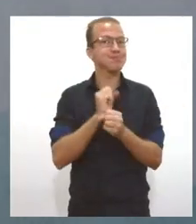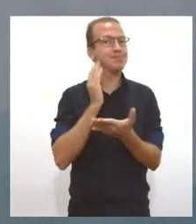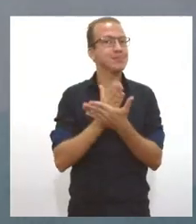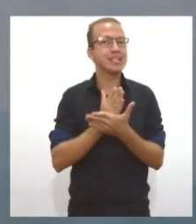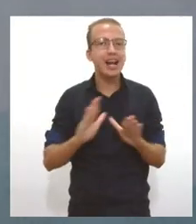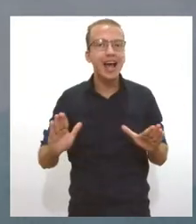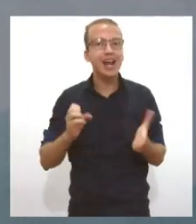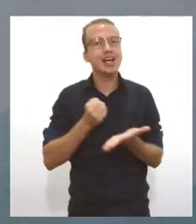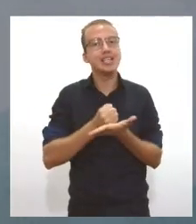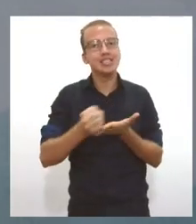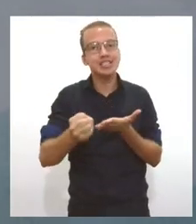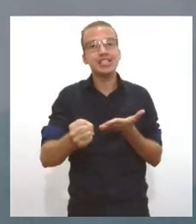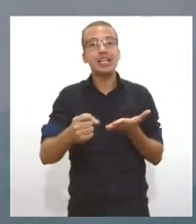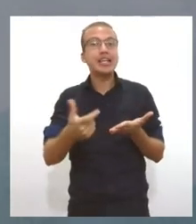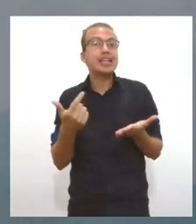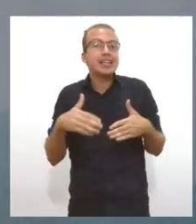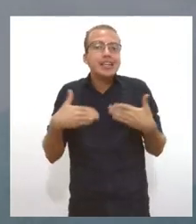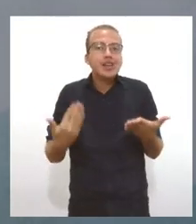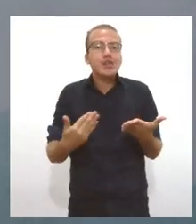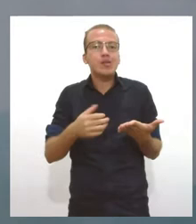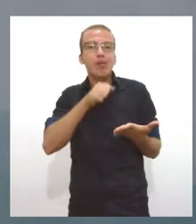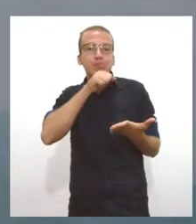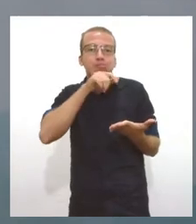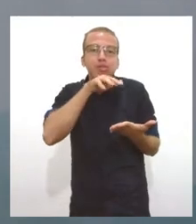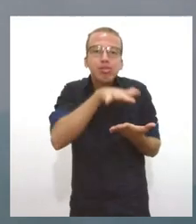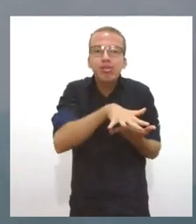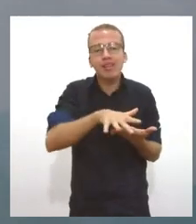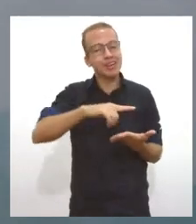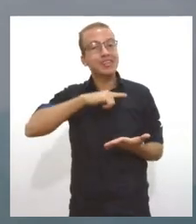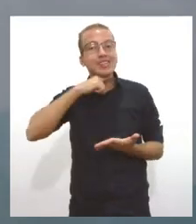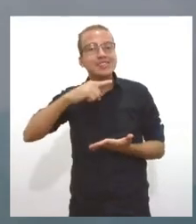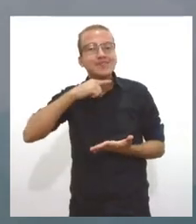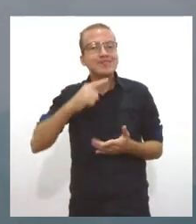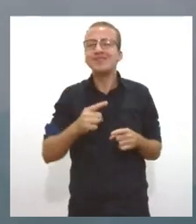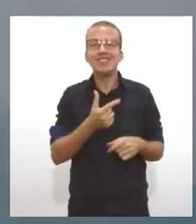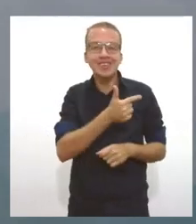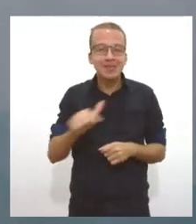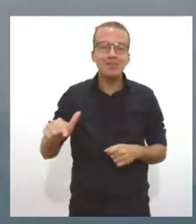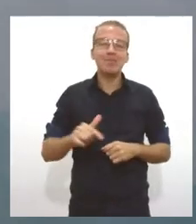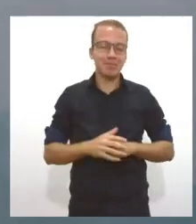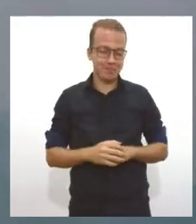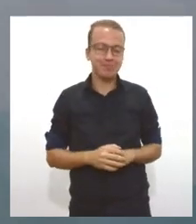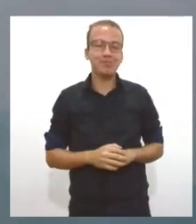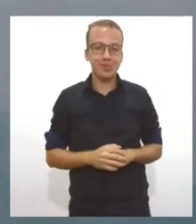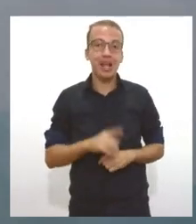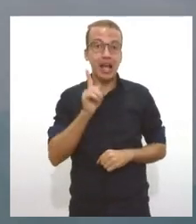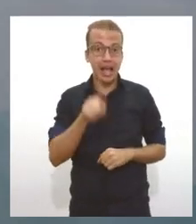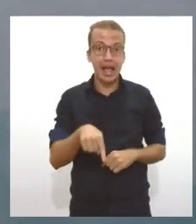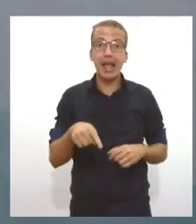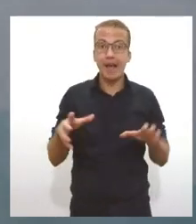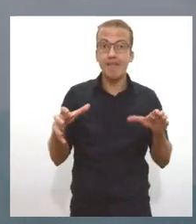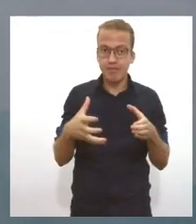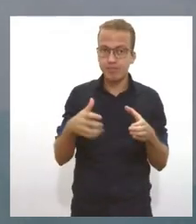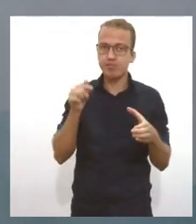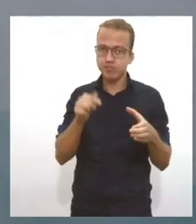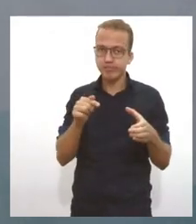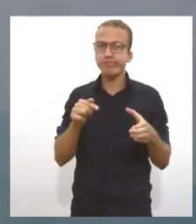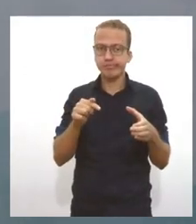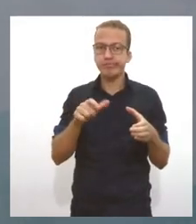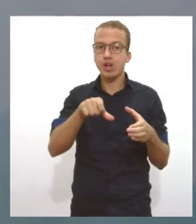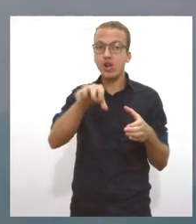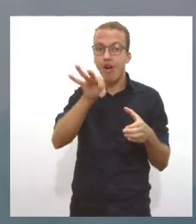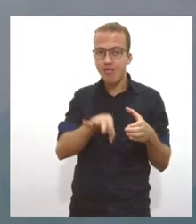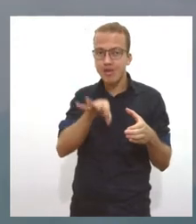conseguem passar a doença para aquelas pessoas que não foram imunizadas. Isso é vacinação de rebanho. Quando um não